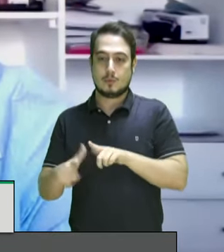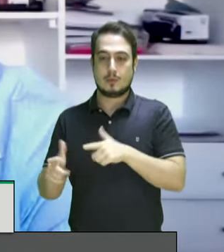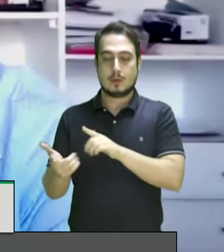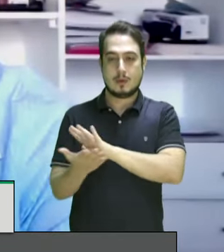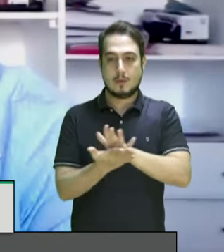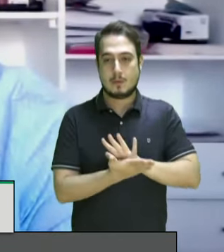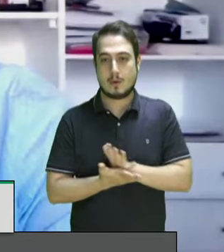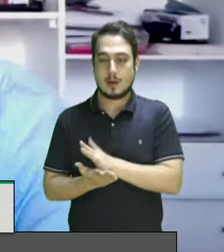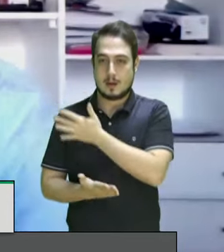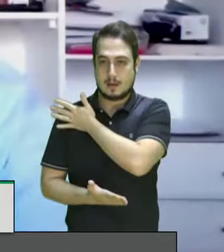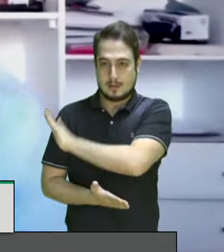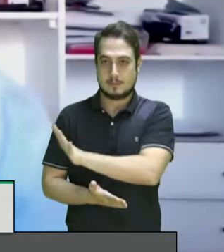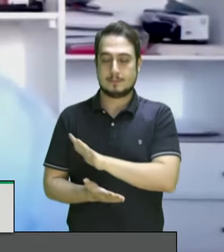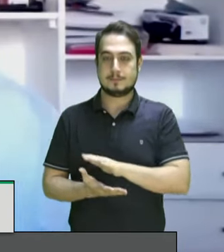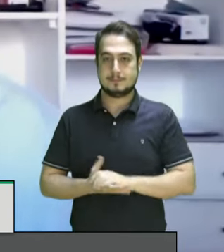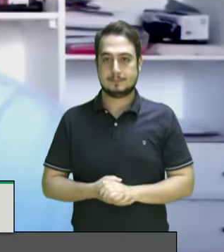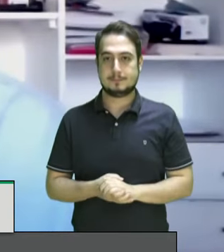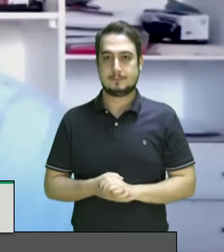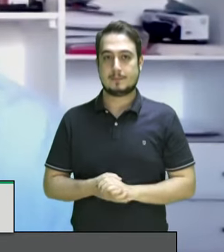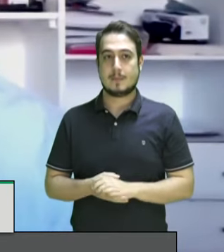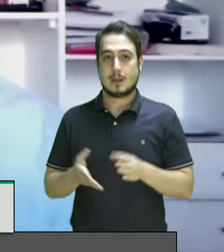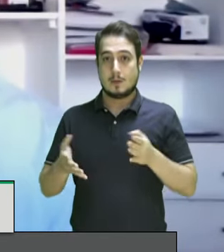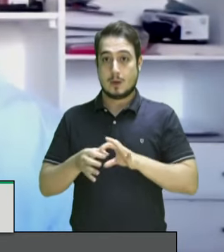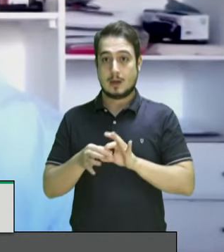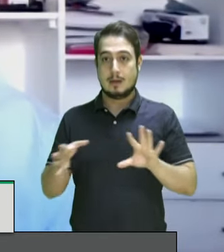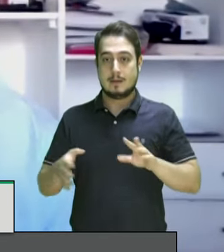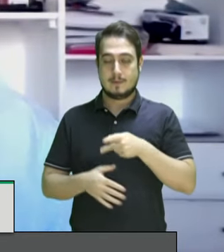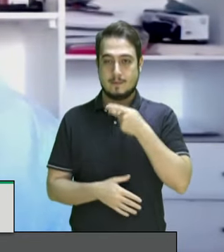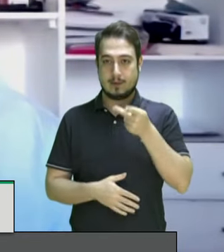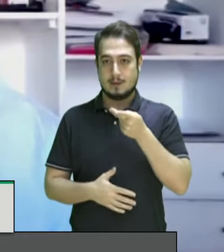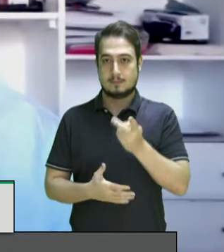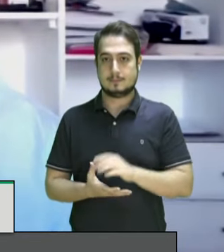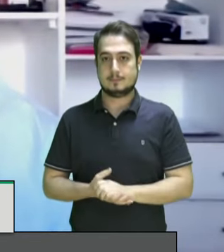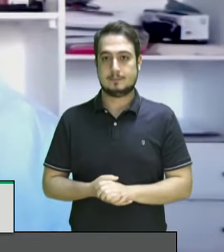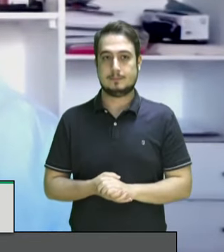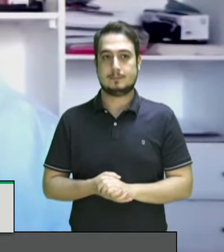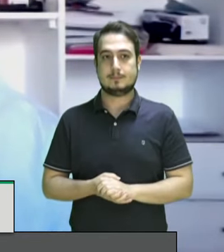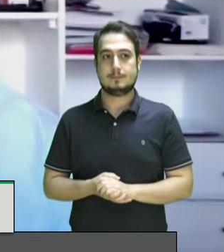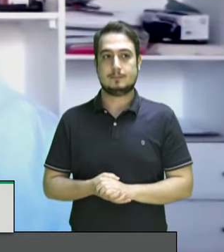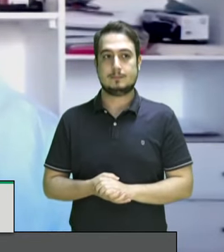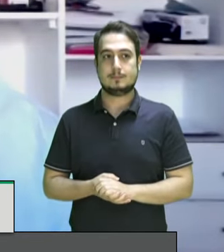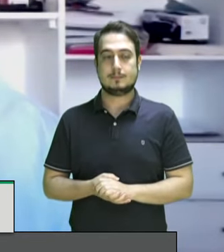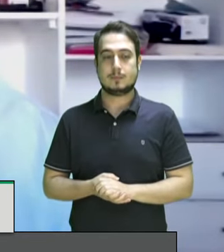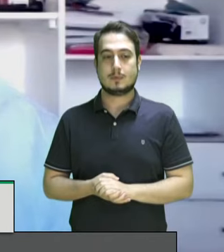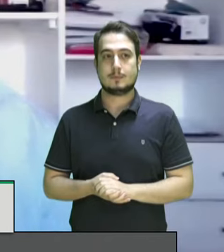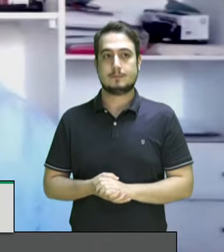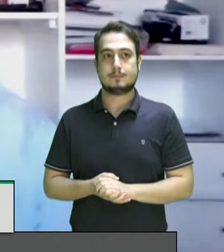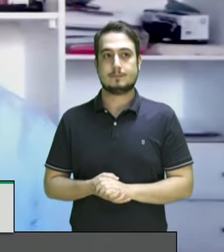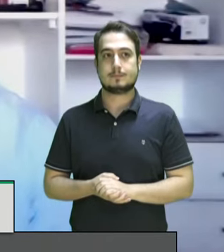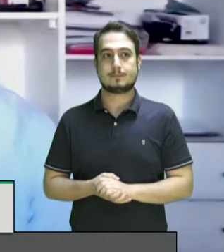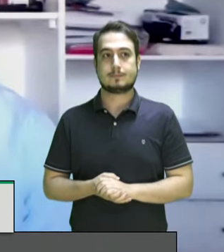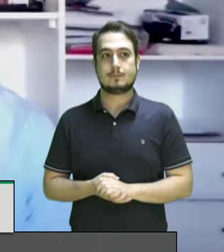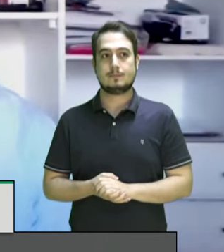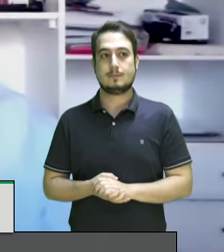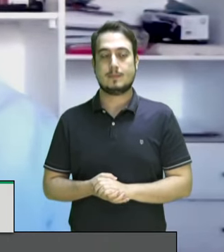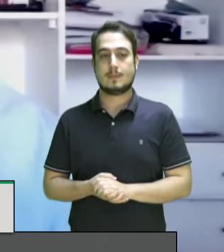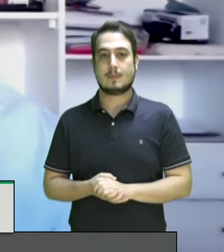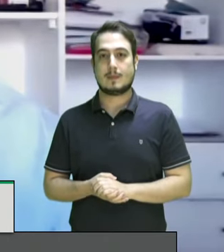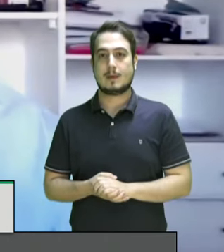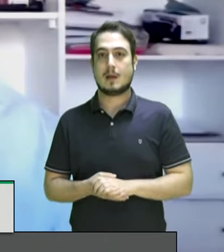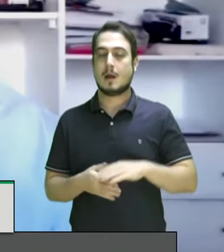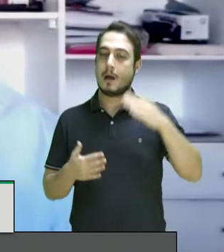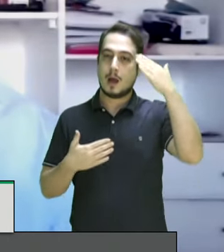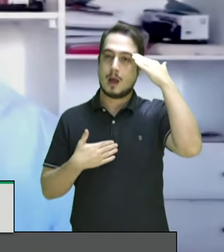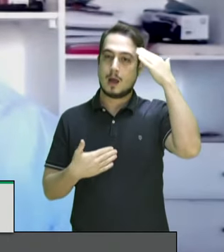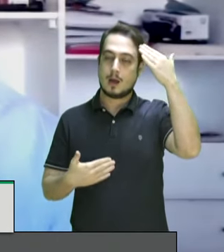Racial. É com o senhor a palavra. Muito obrigado, deputado Vira. Para mim